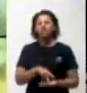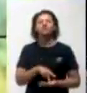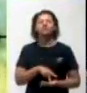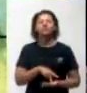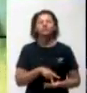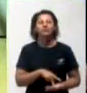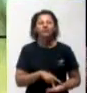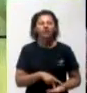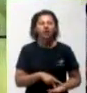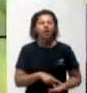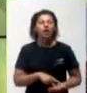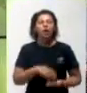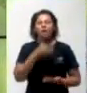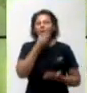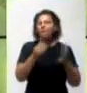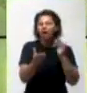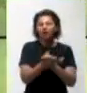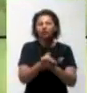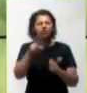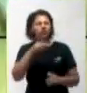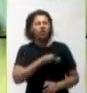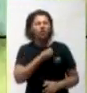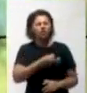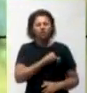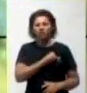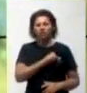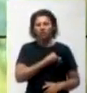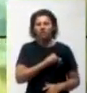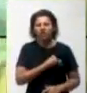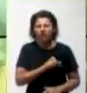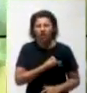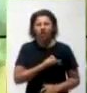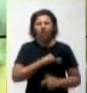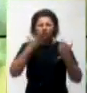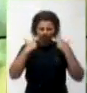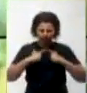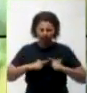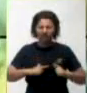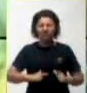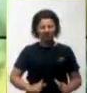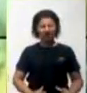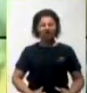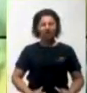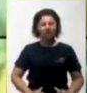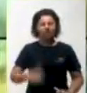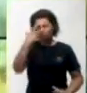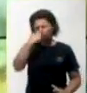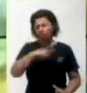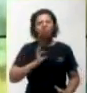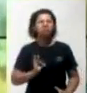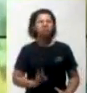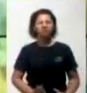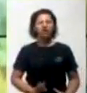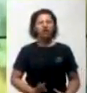castidade ele não ama, por quê? Se o catecismo diz que para poder dar-se a alguém é